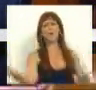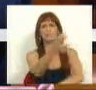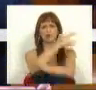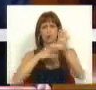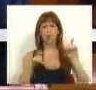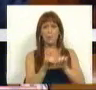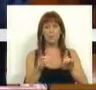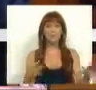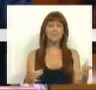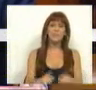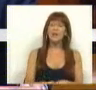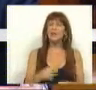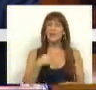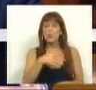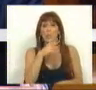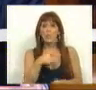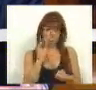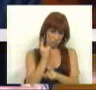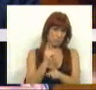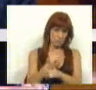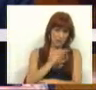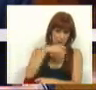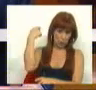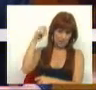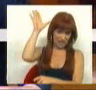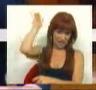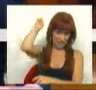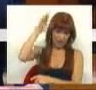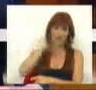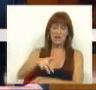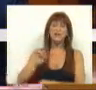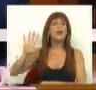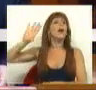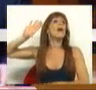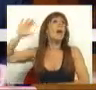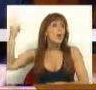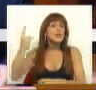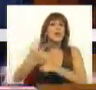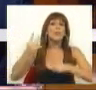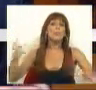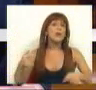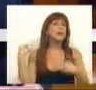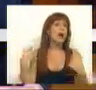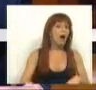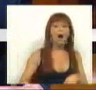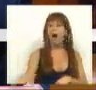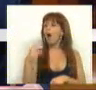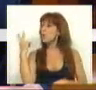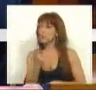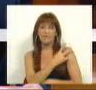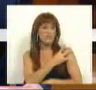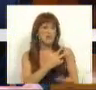Europa. E não se afirma, disse ainda o Sr. Presidente, que tal ocorreu porque impera nas nossas